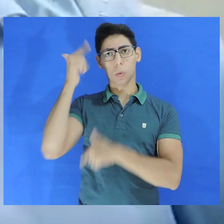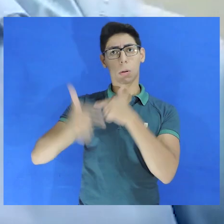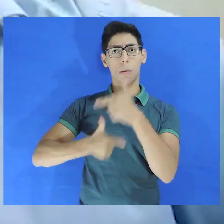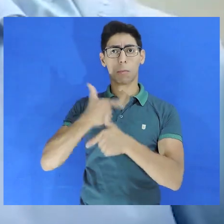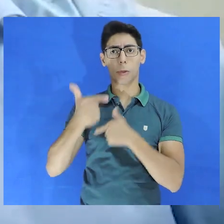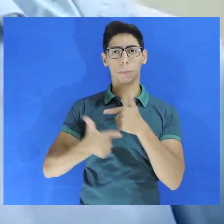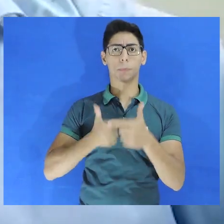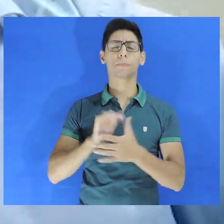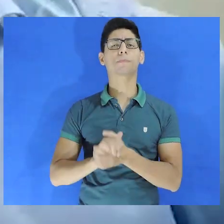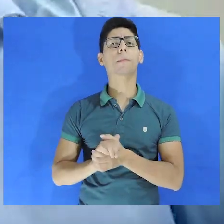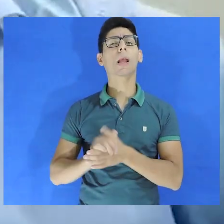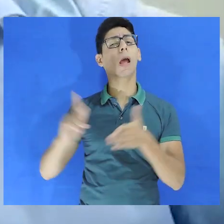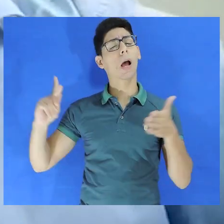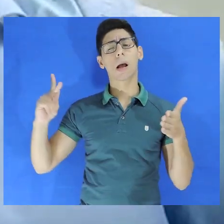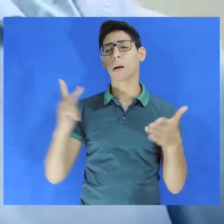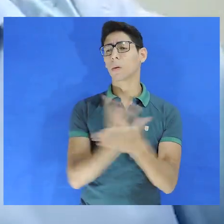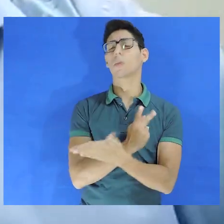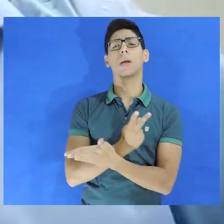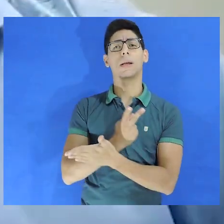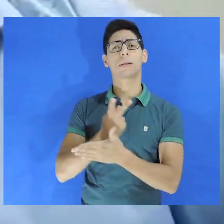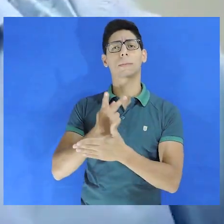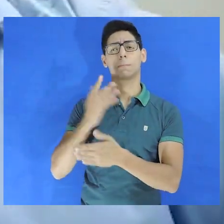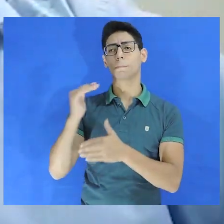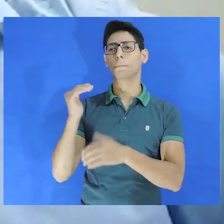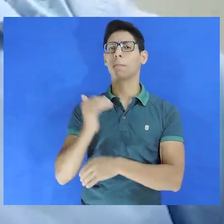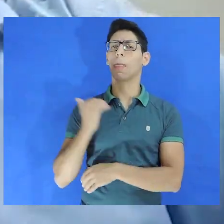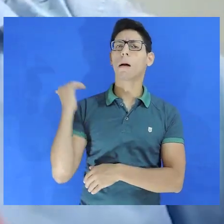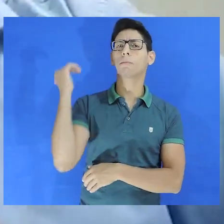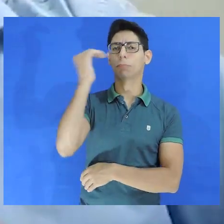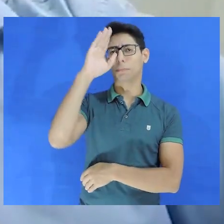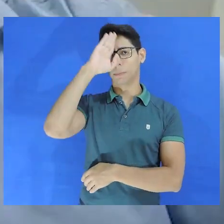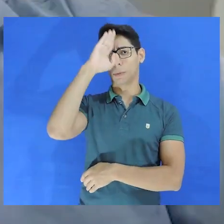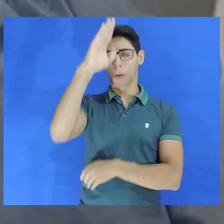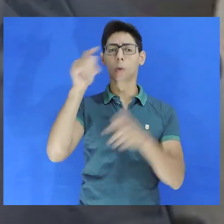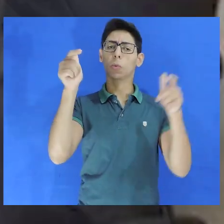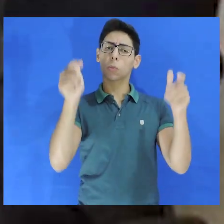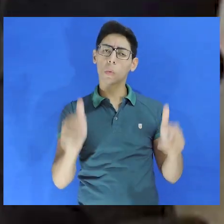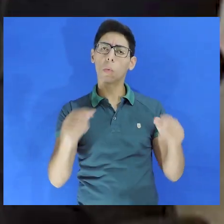isso acontece muito comumente no ambiente prisional.